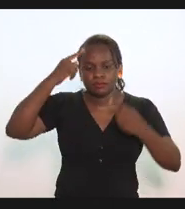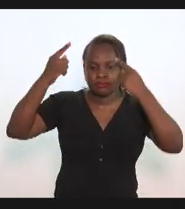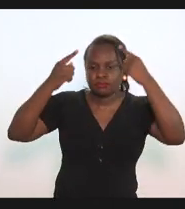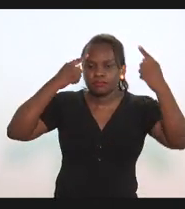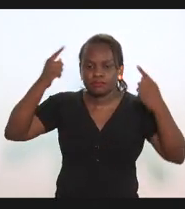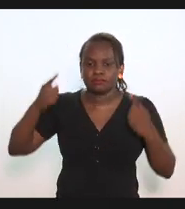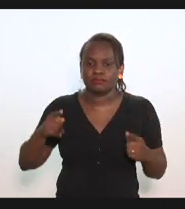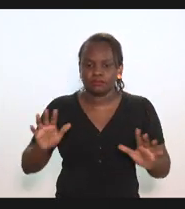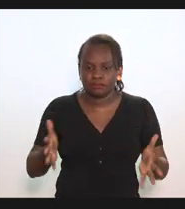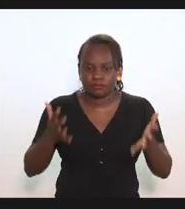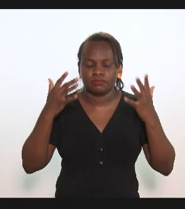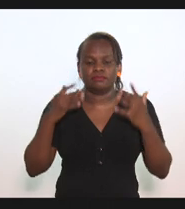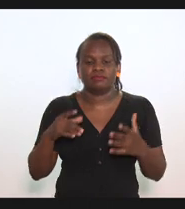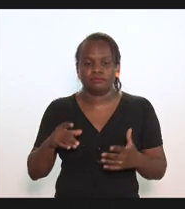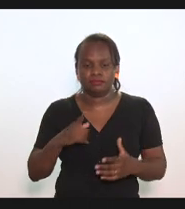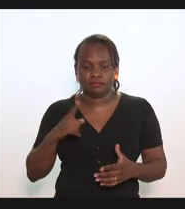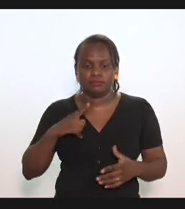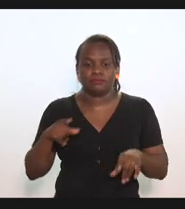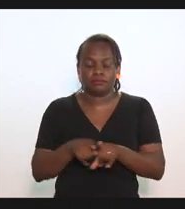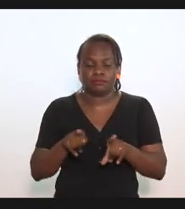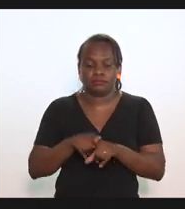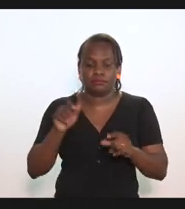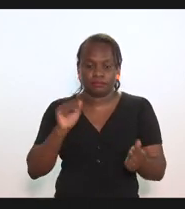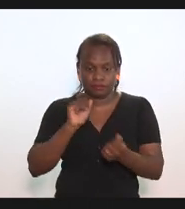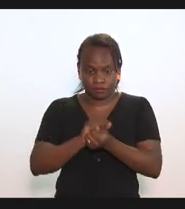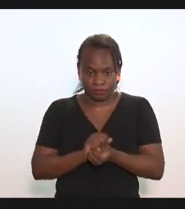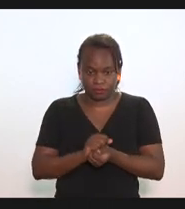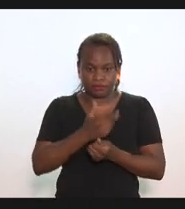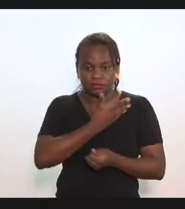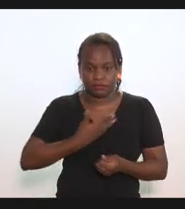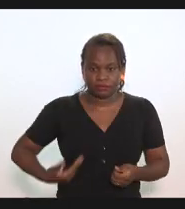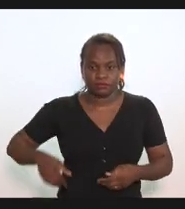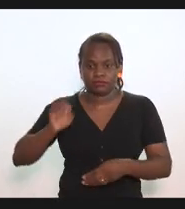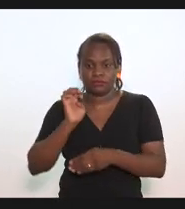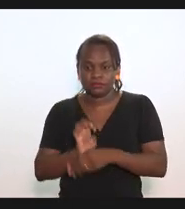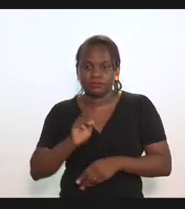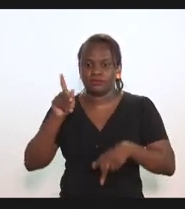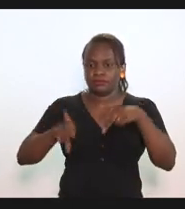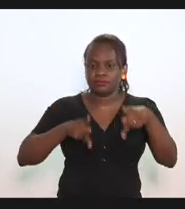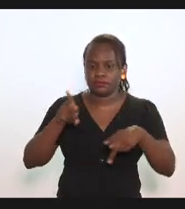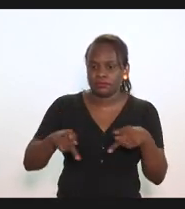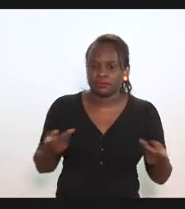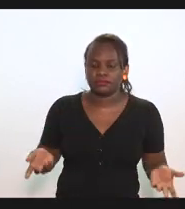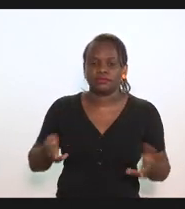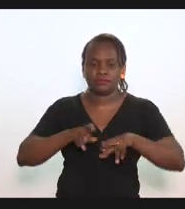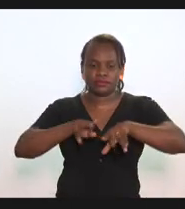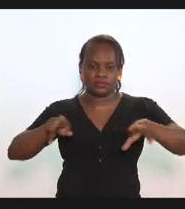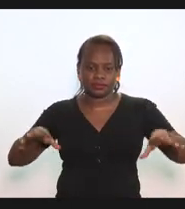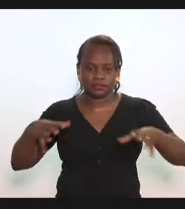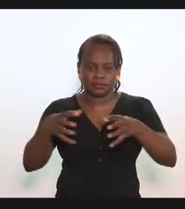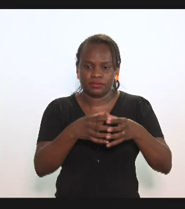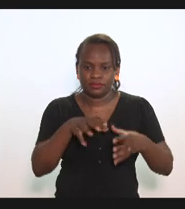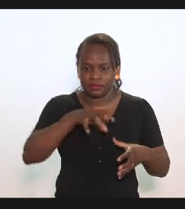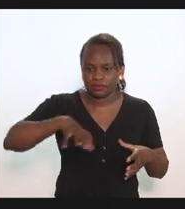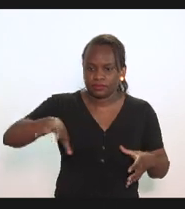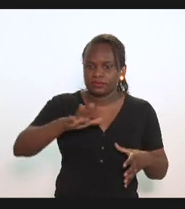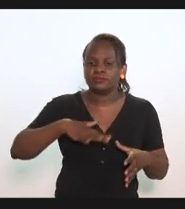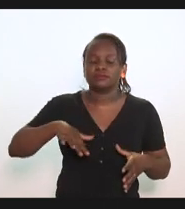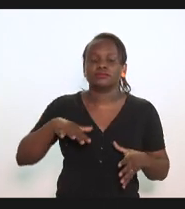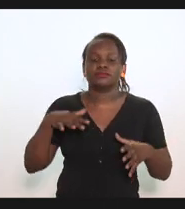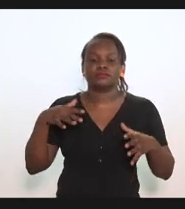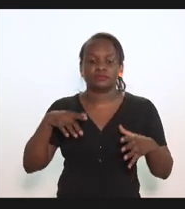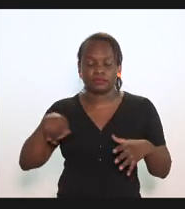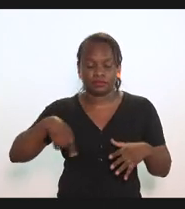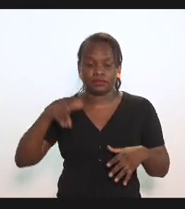tem tomado e a gente junto com o governo do estado com a população com os diversos setores da sociedade a gente está